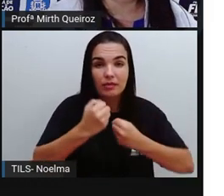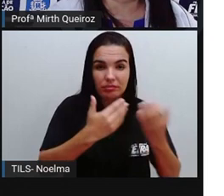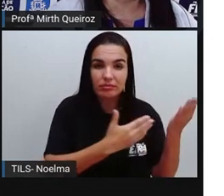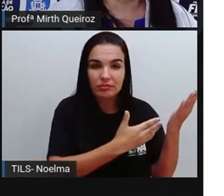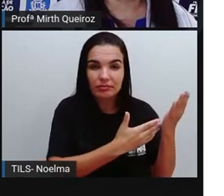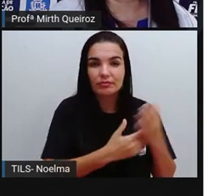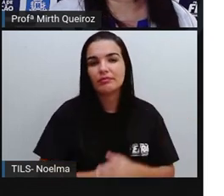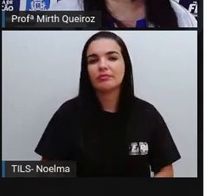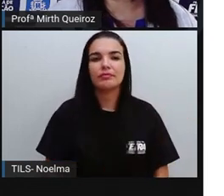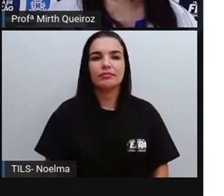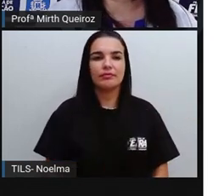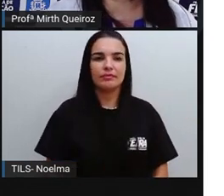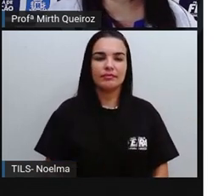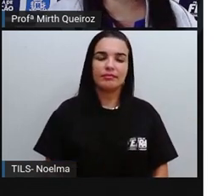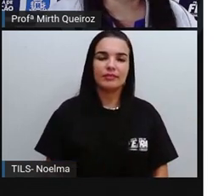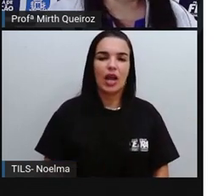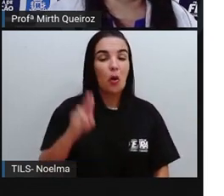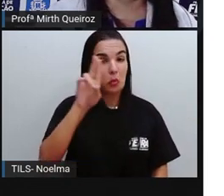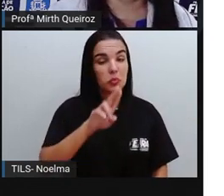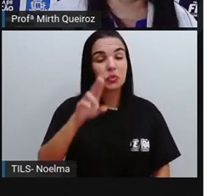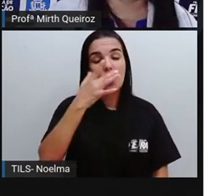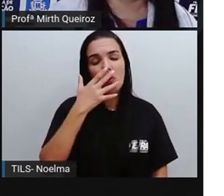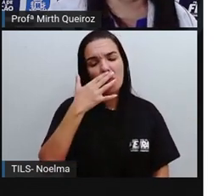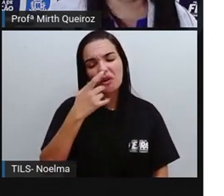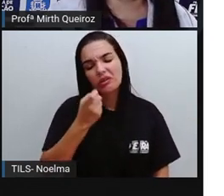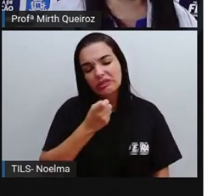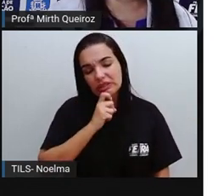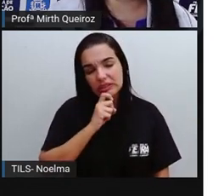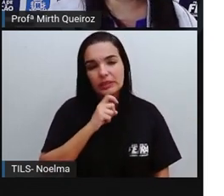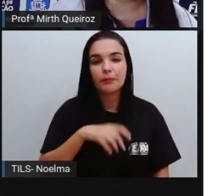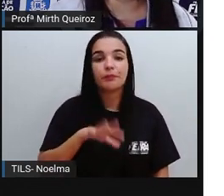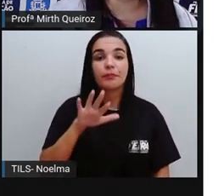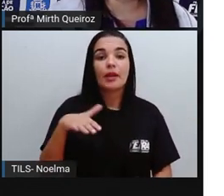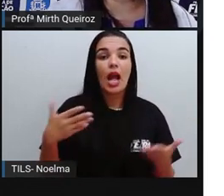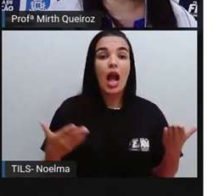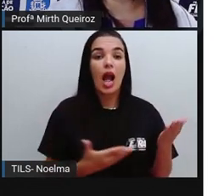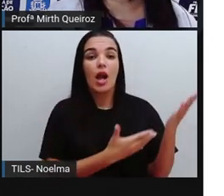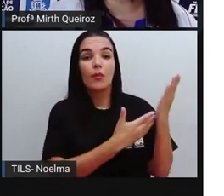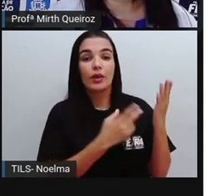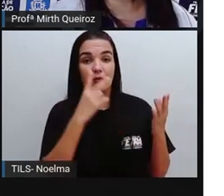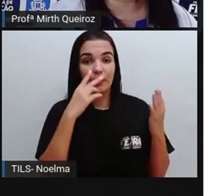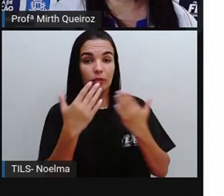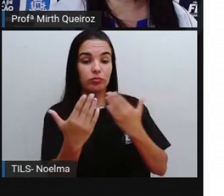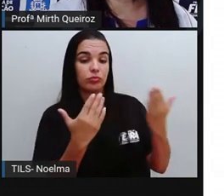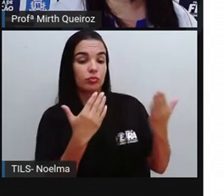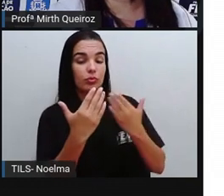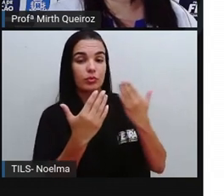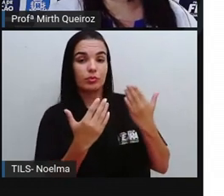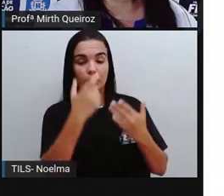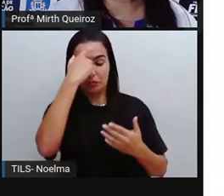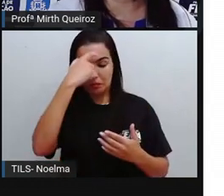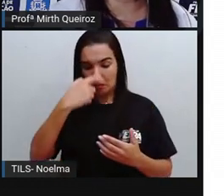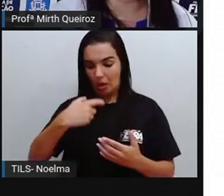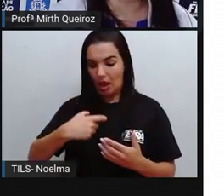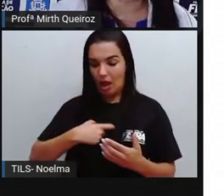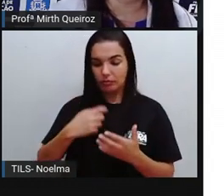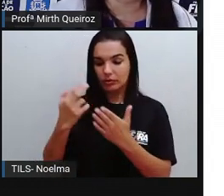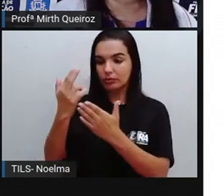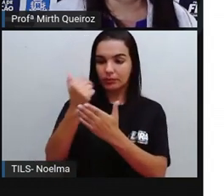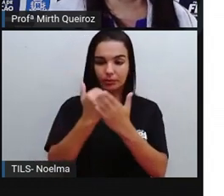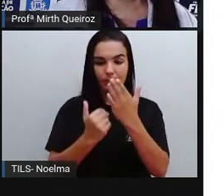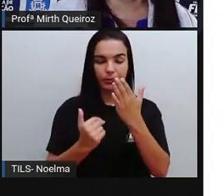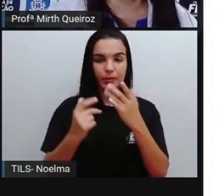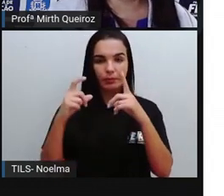carro, né? Estilizou-se cores frias. Olha só, compare esses dois autorretratos aí de Frida, né? Frida